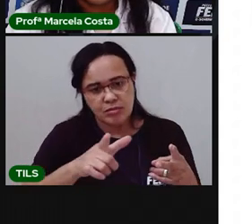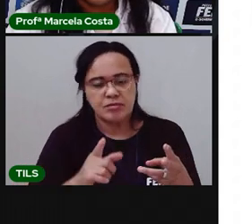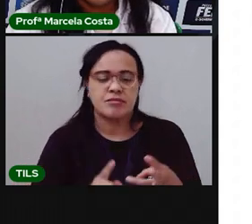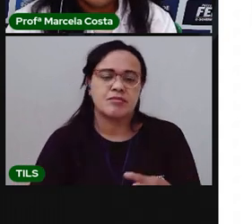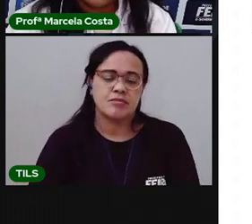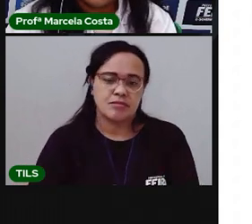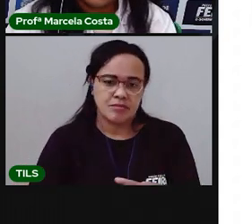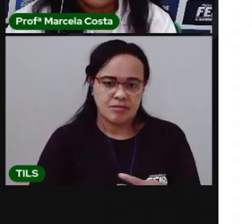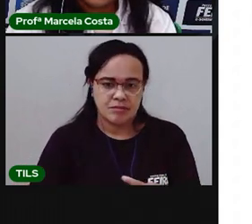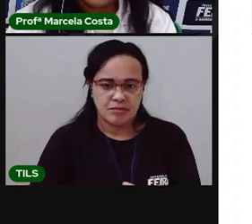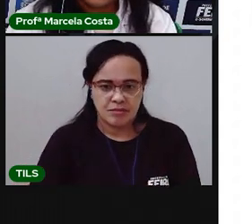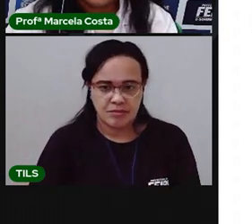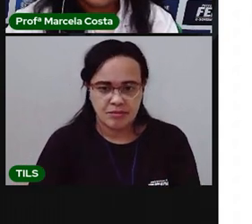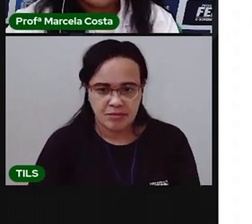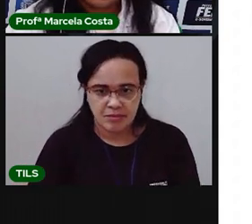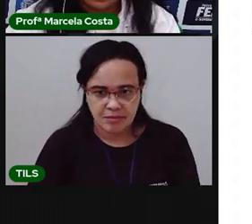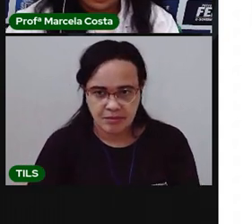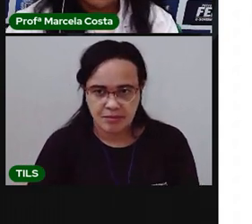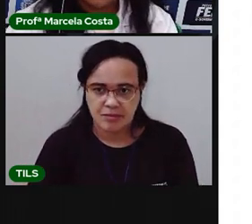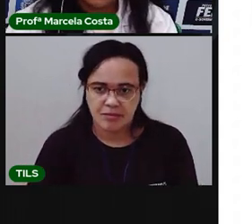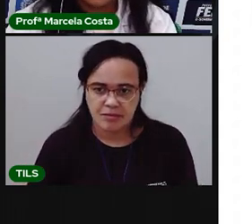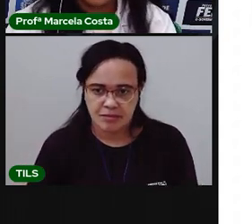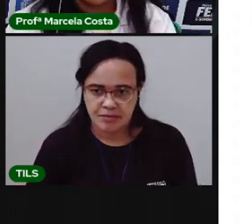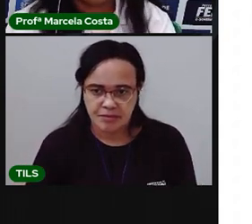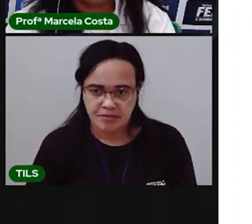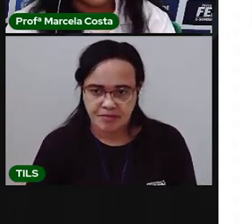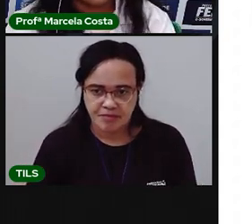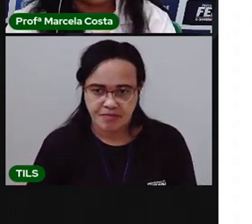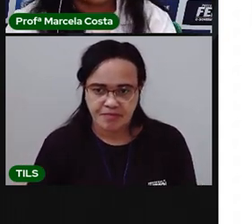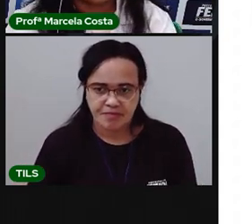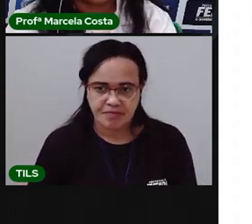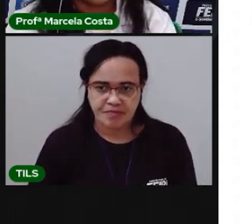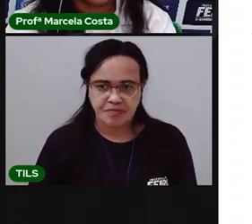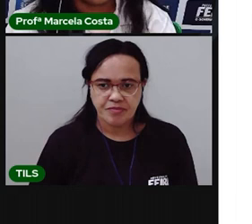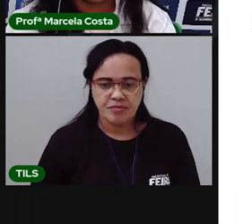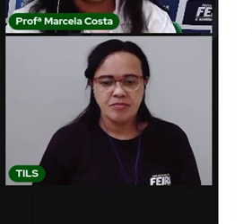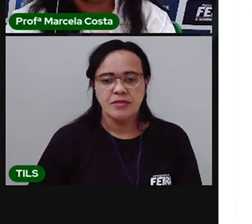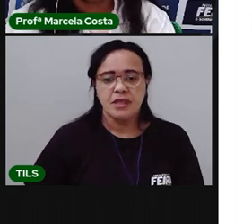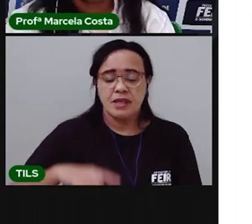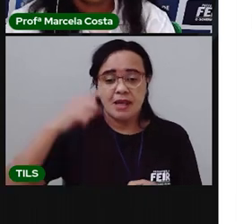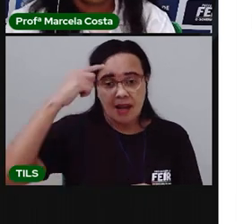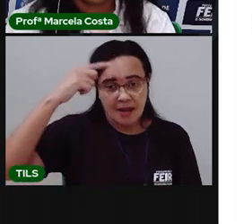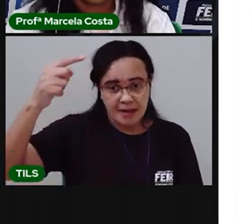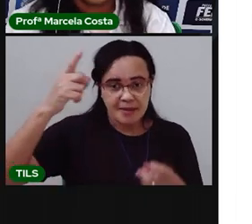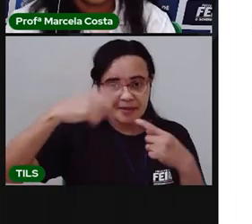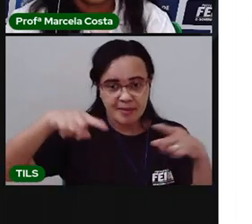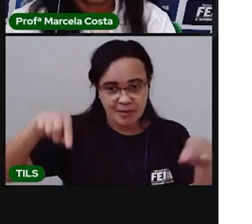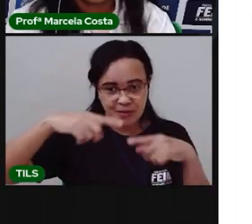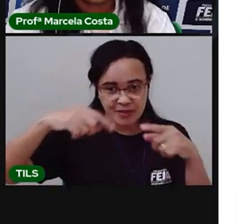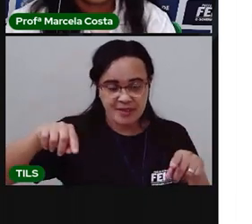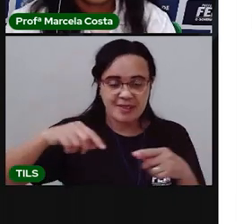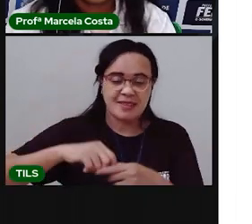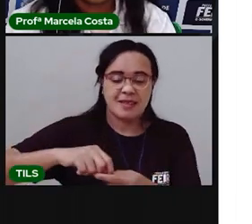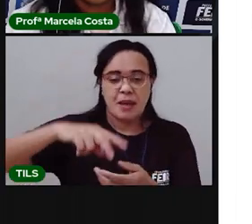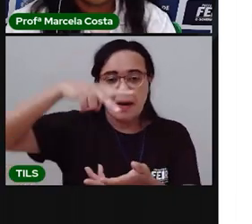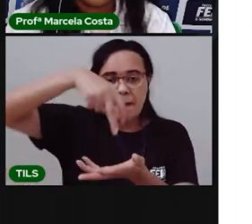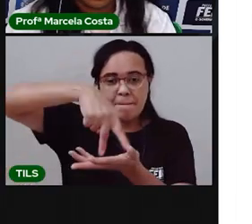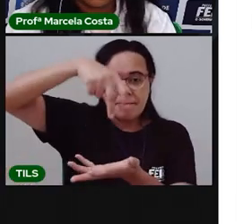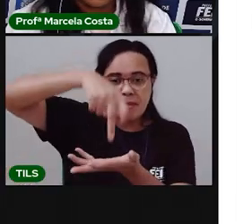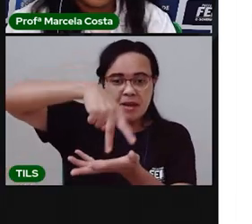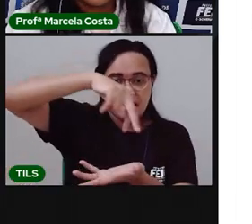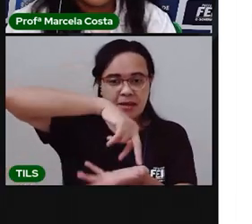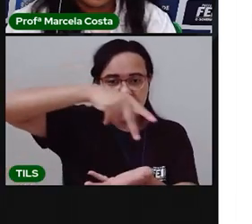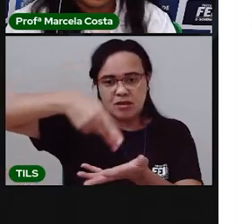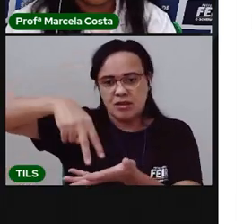Joaquim. Quiriquim. Aí vem aqui. perna, torta, rota. Dançando a